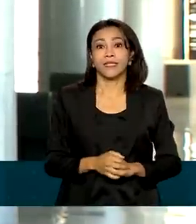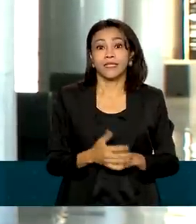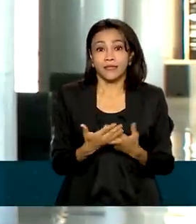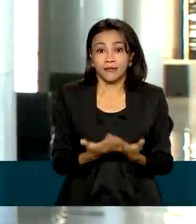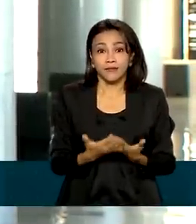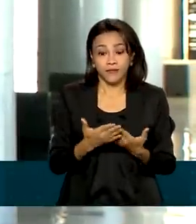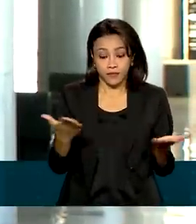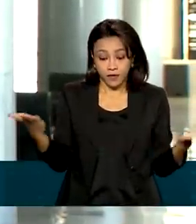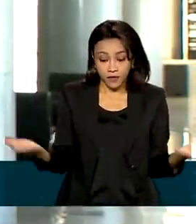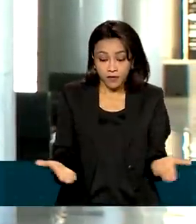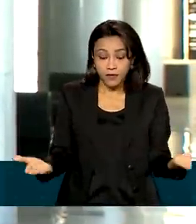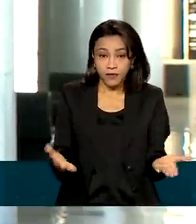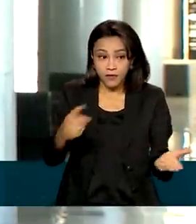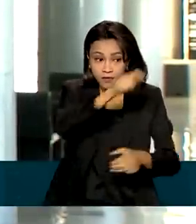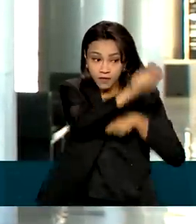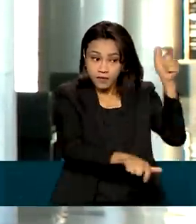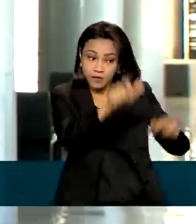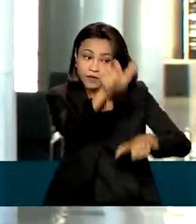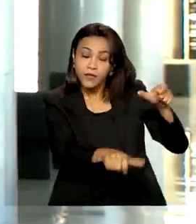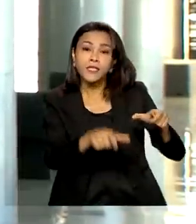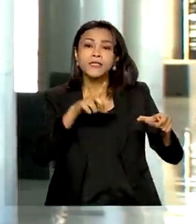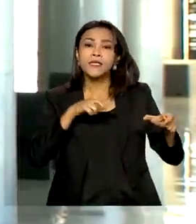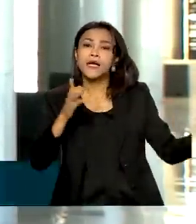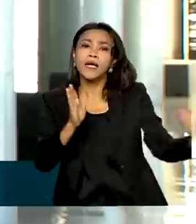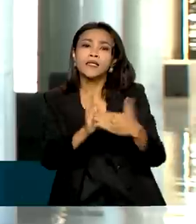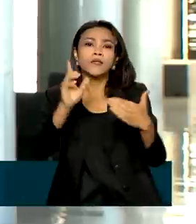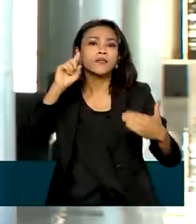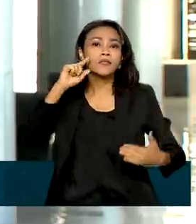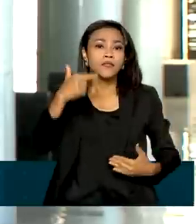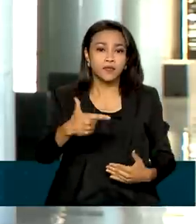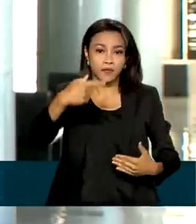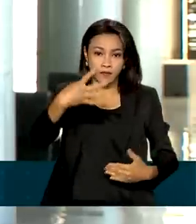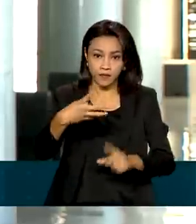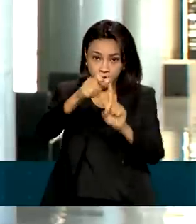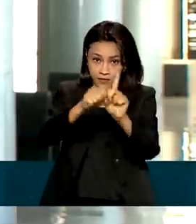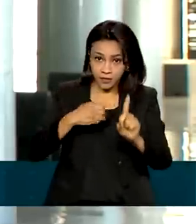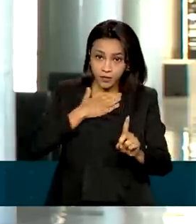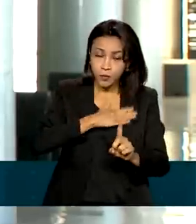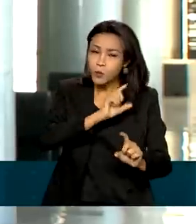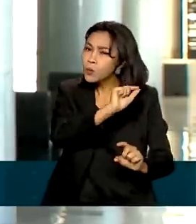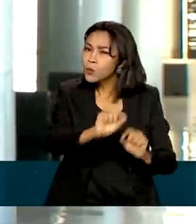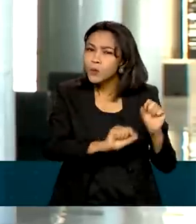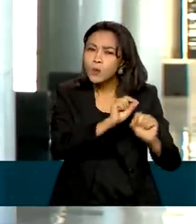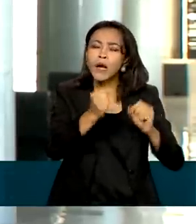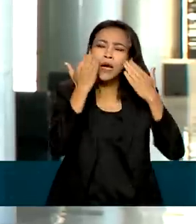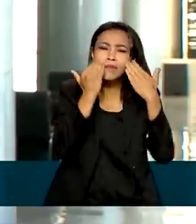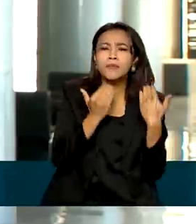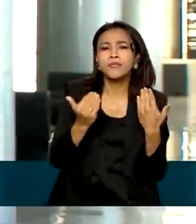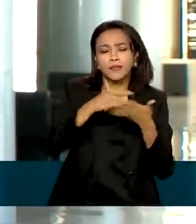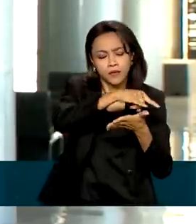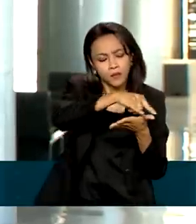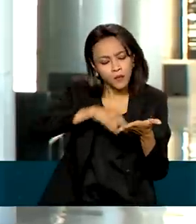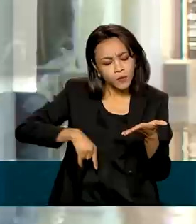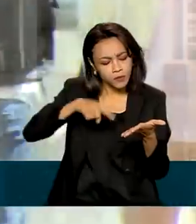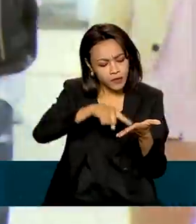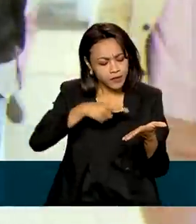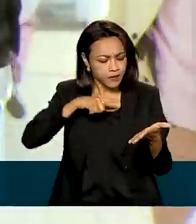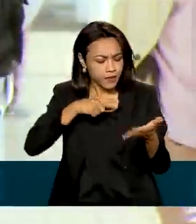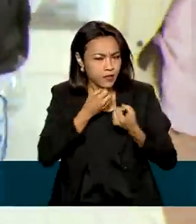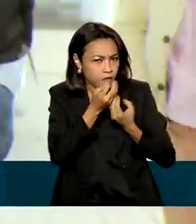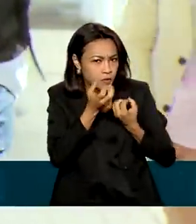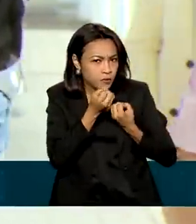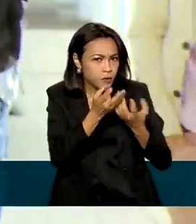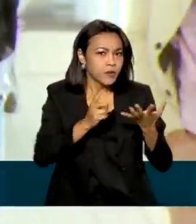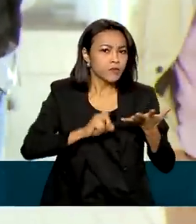a partir de agora, os estudantes têm até o dia 24 de agosto para apresentarem os documentos que comprovem os dados